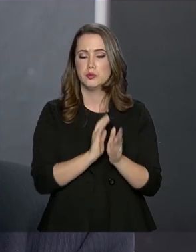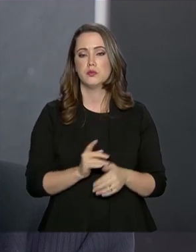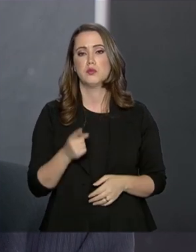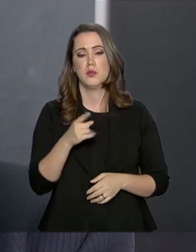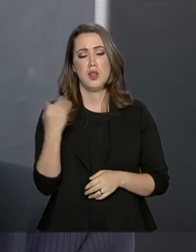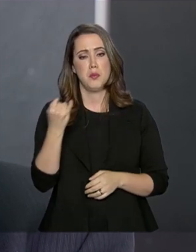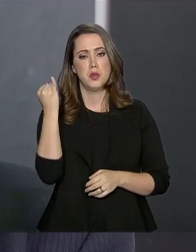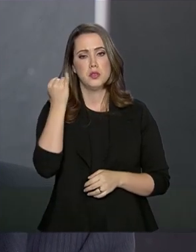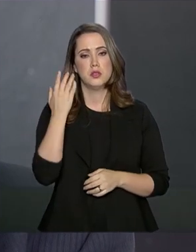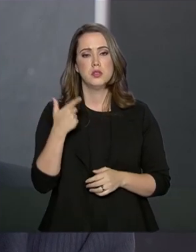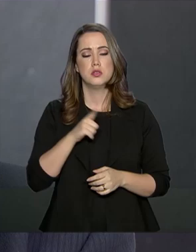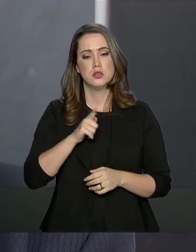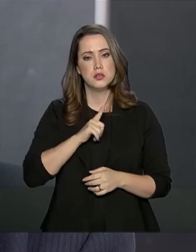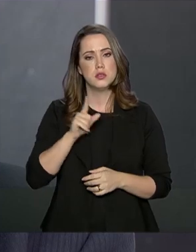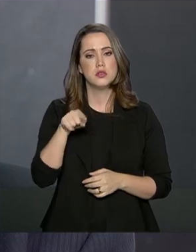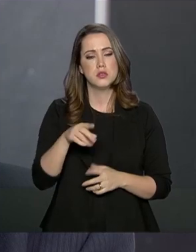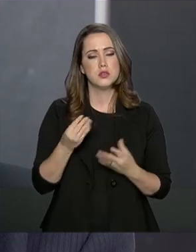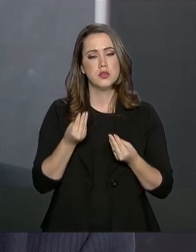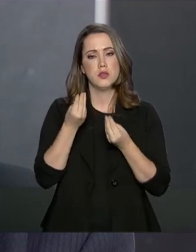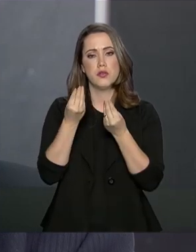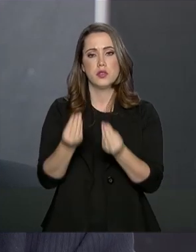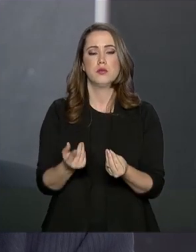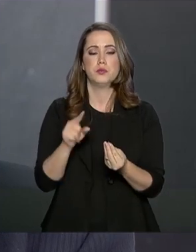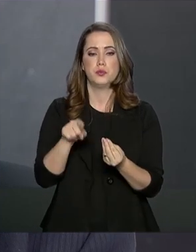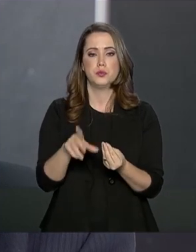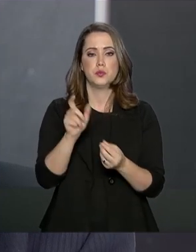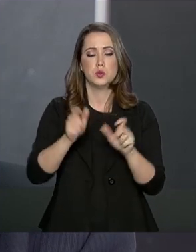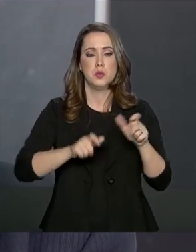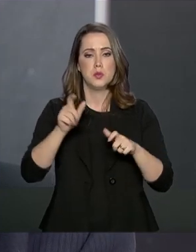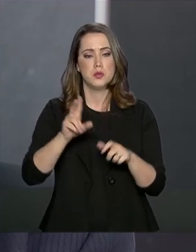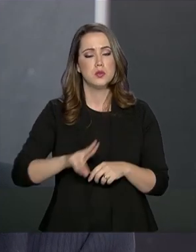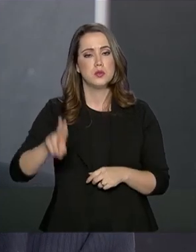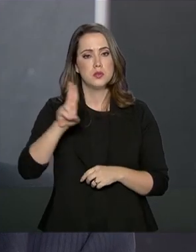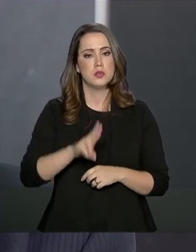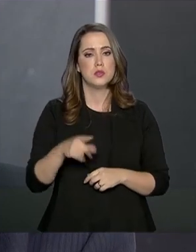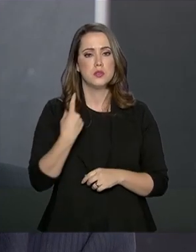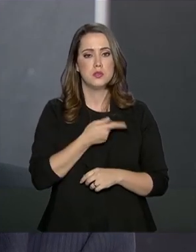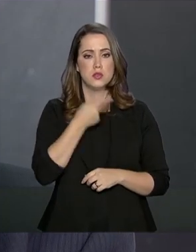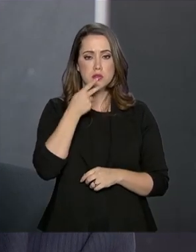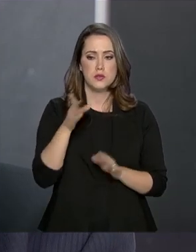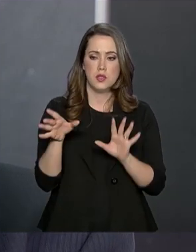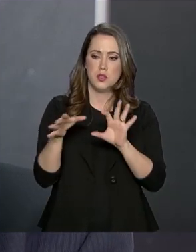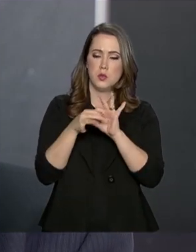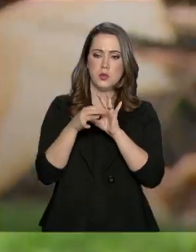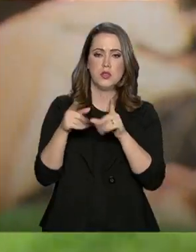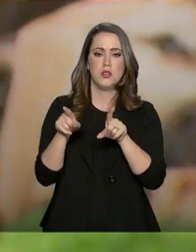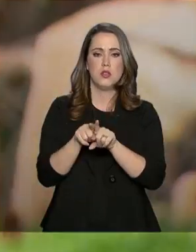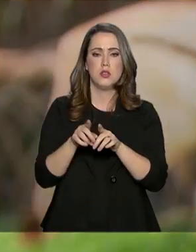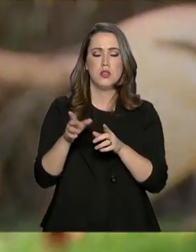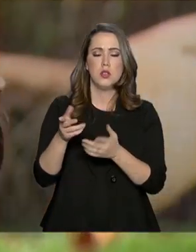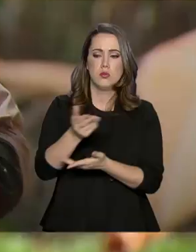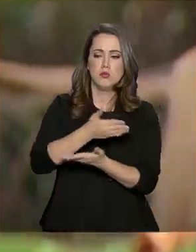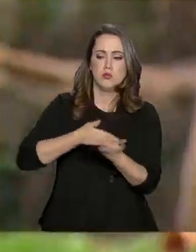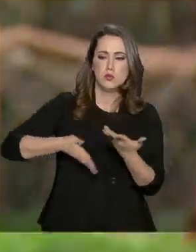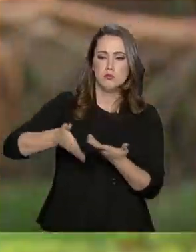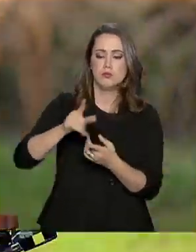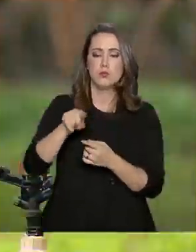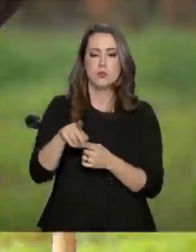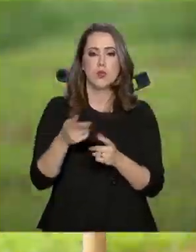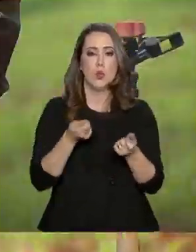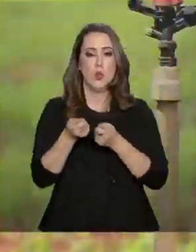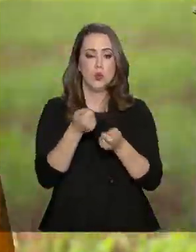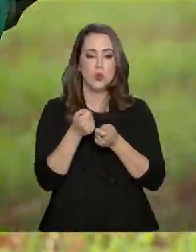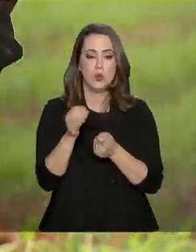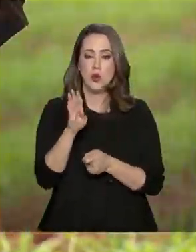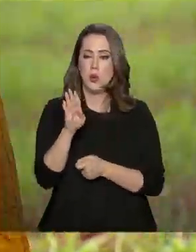super importante que esse produto esteja disponível para a gente utilizar no que a gente chama de manejo integrado de pragas. O controle biológico